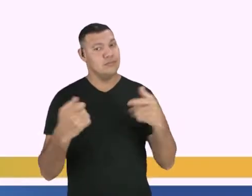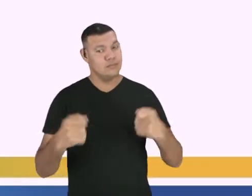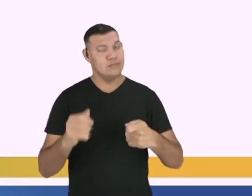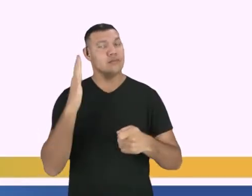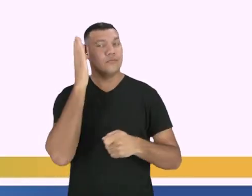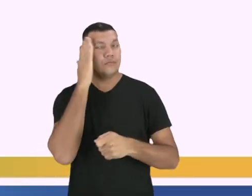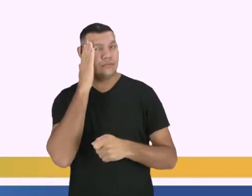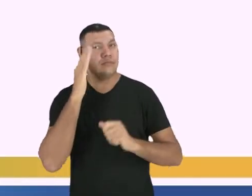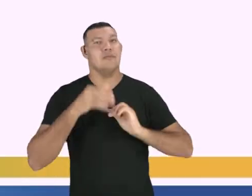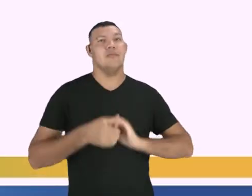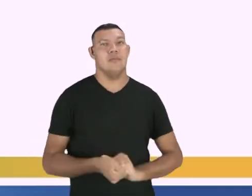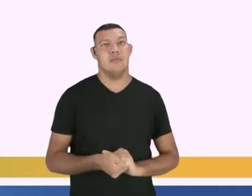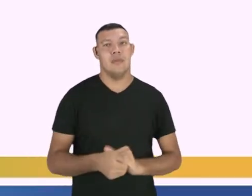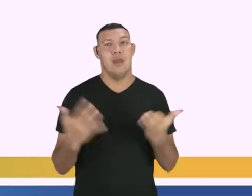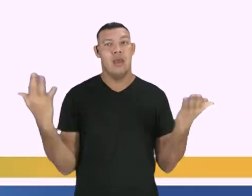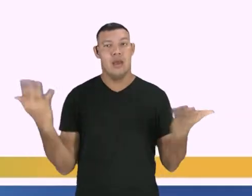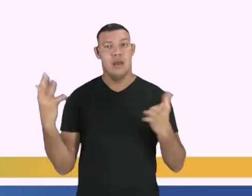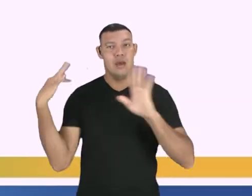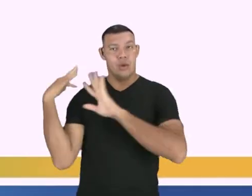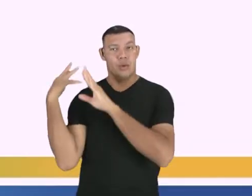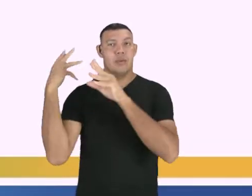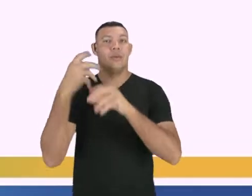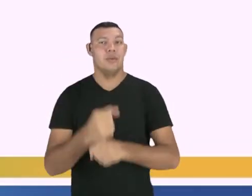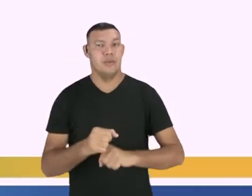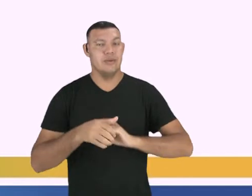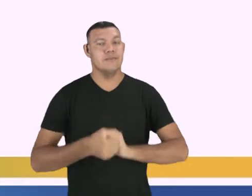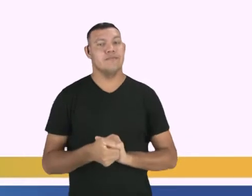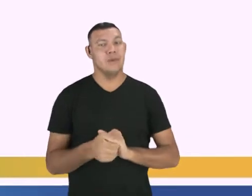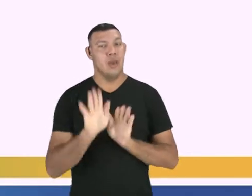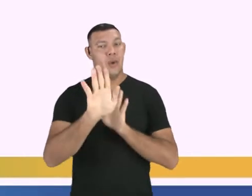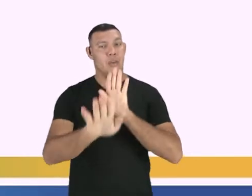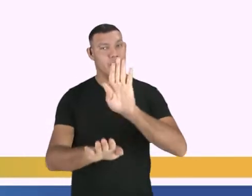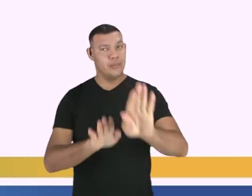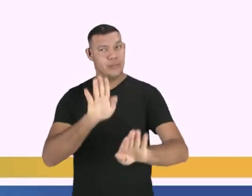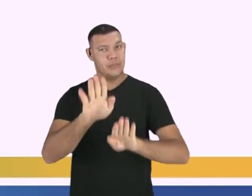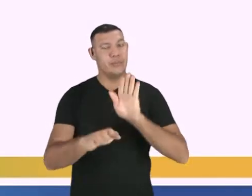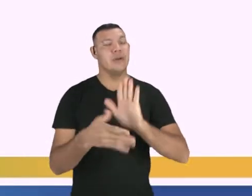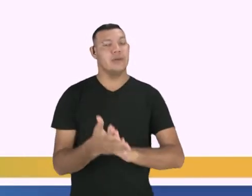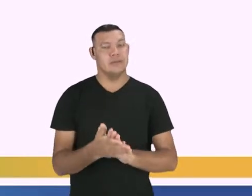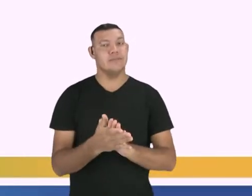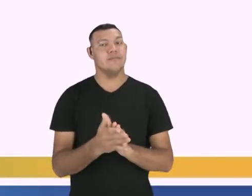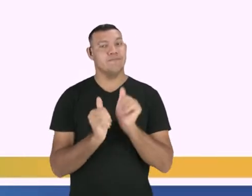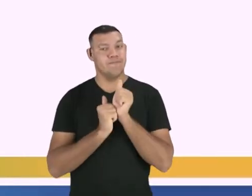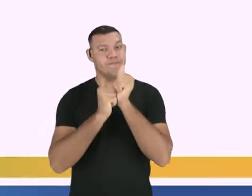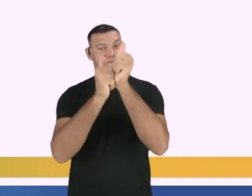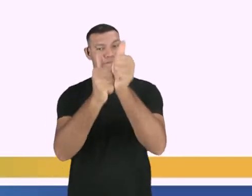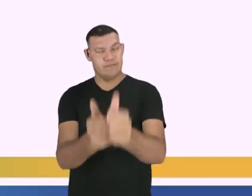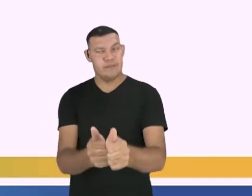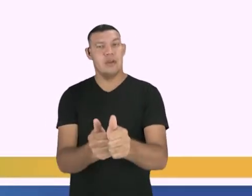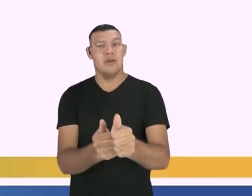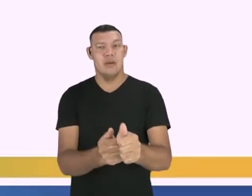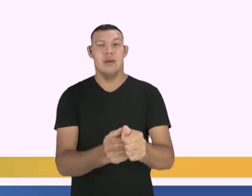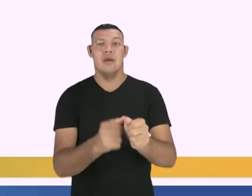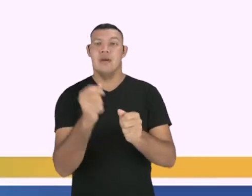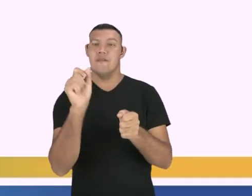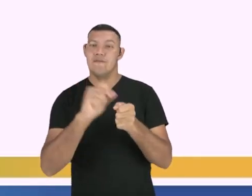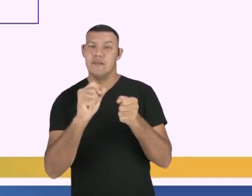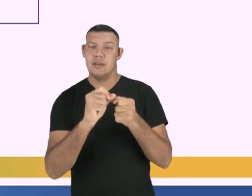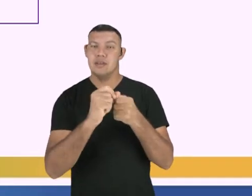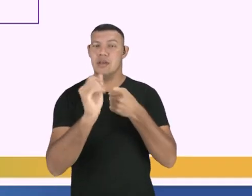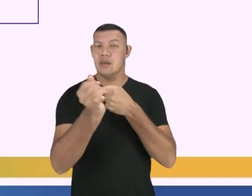Vamos rever os passos que seguimos para a produção da crônica.